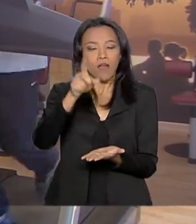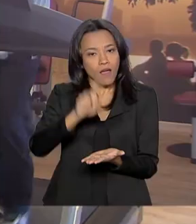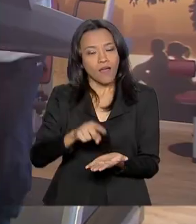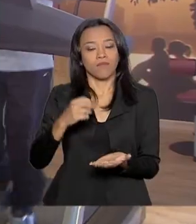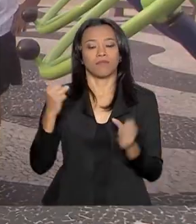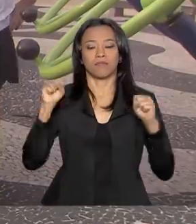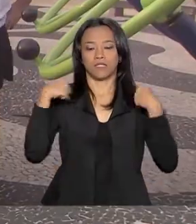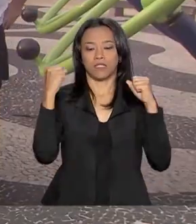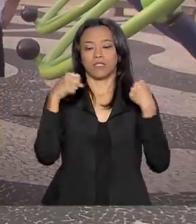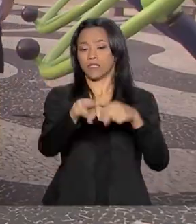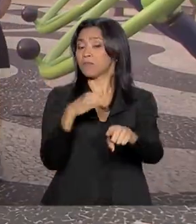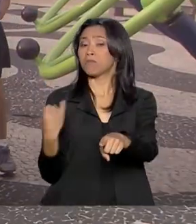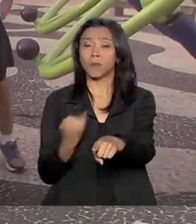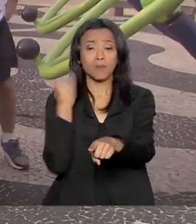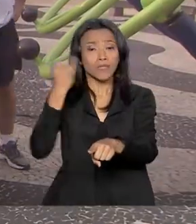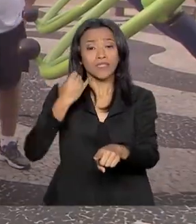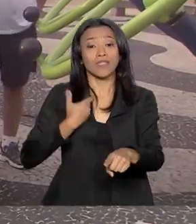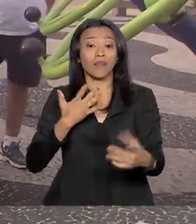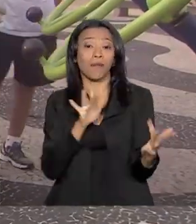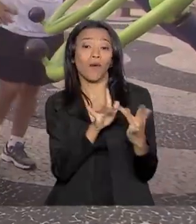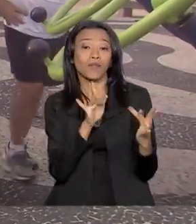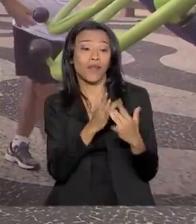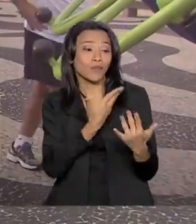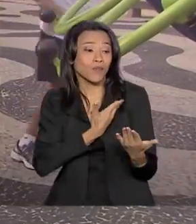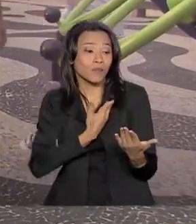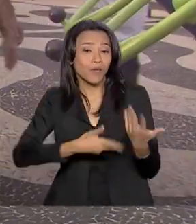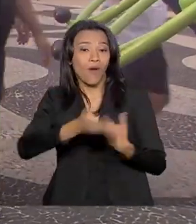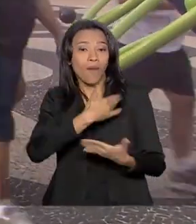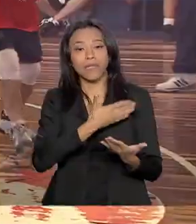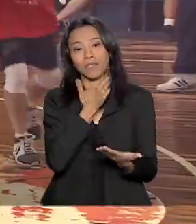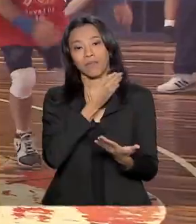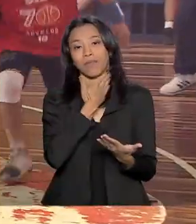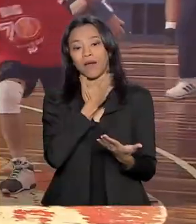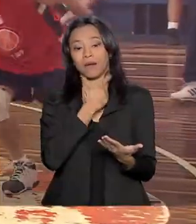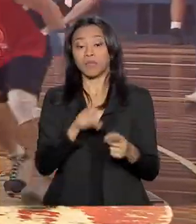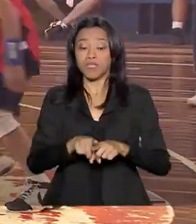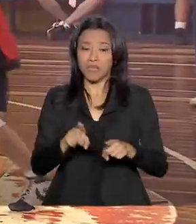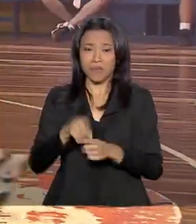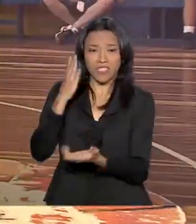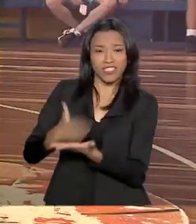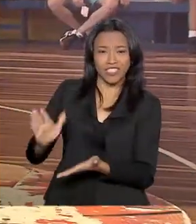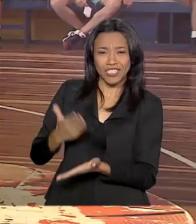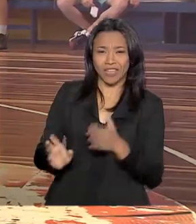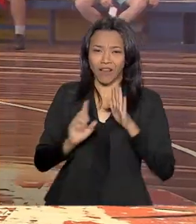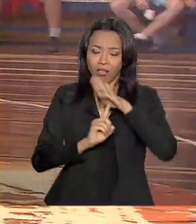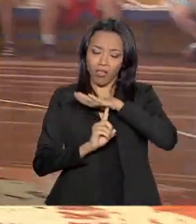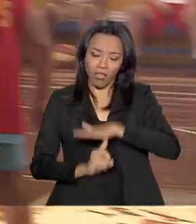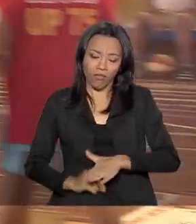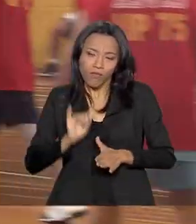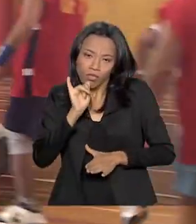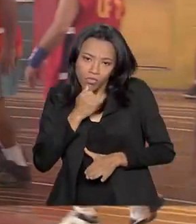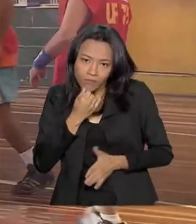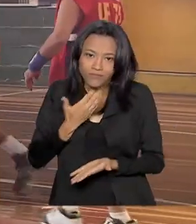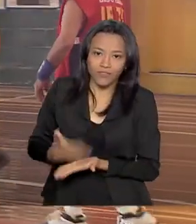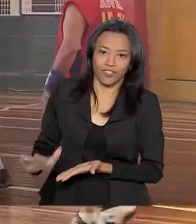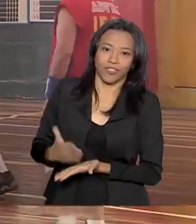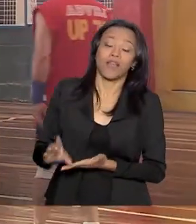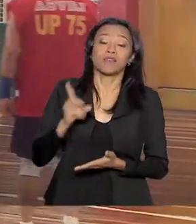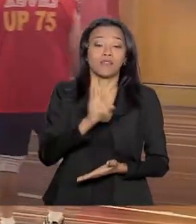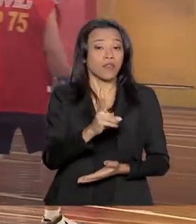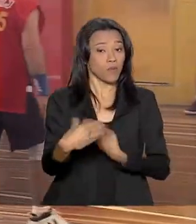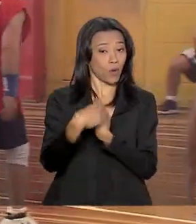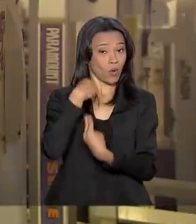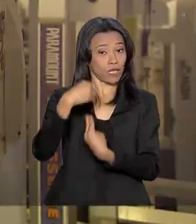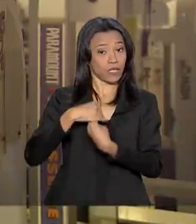oportunidade para fazer novos amigos, bater papo e combater problemas como a depressão. Isso sempre com o acompanhamento de profissionais